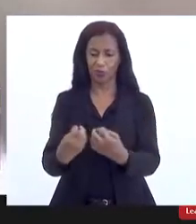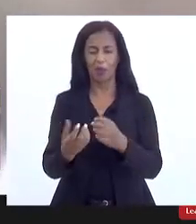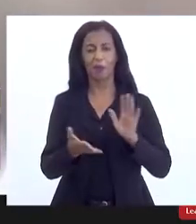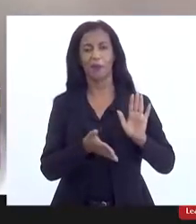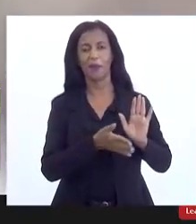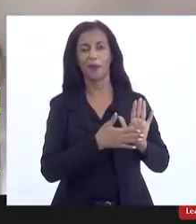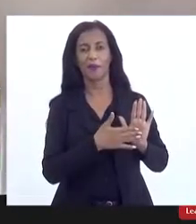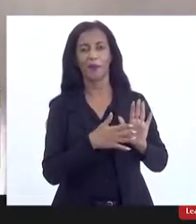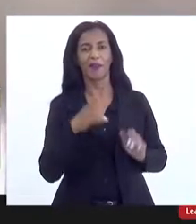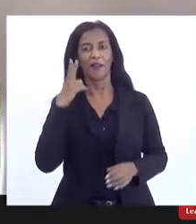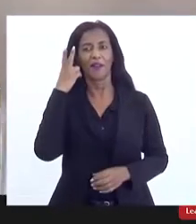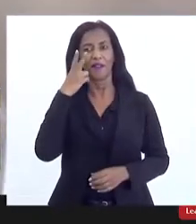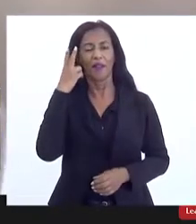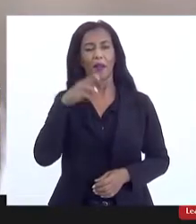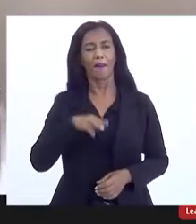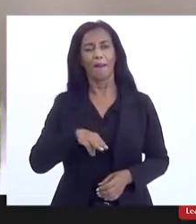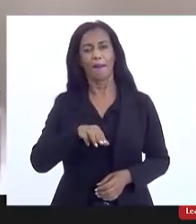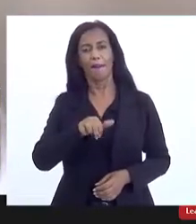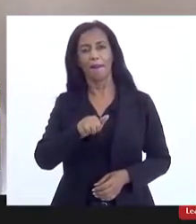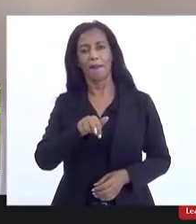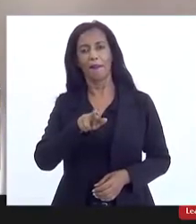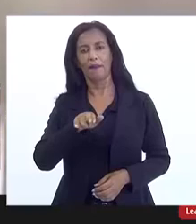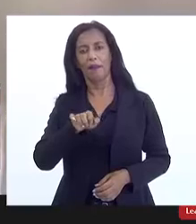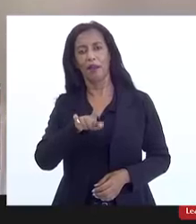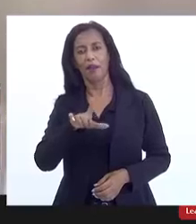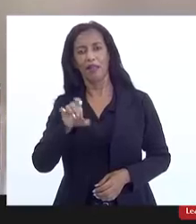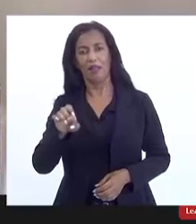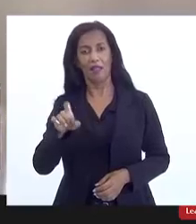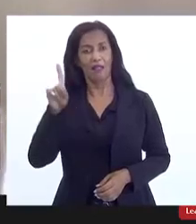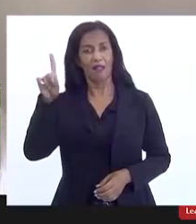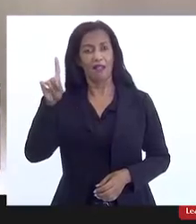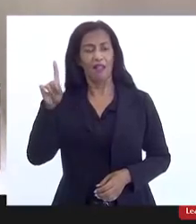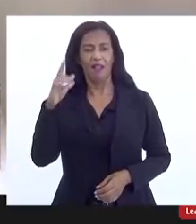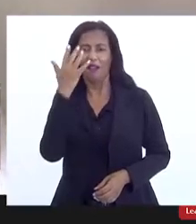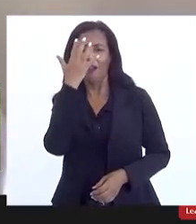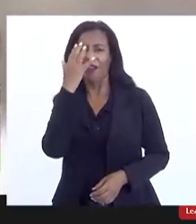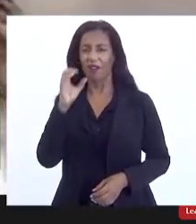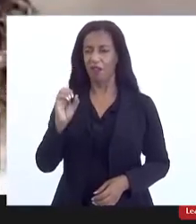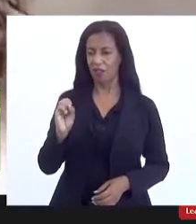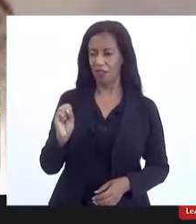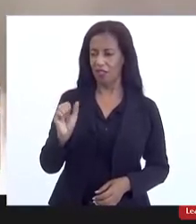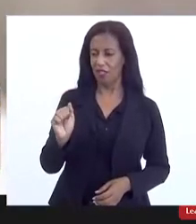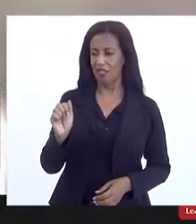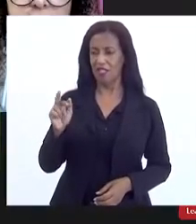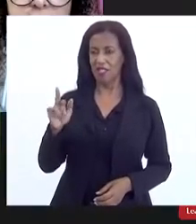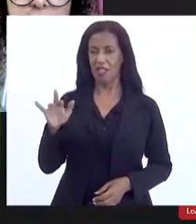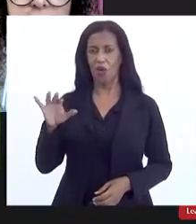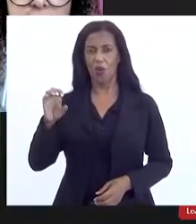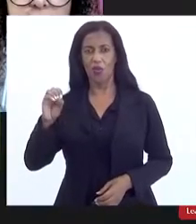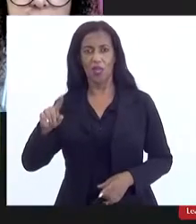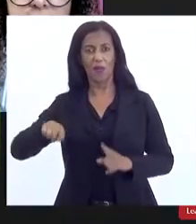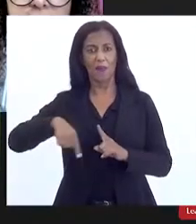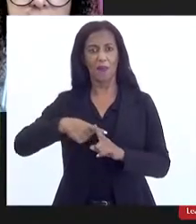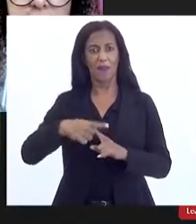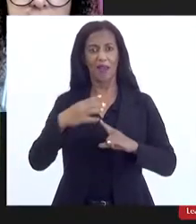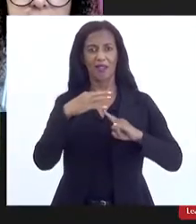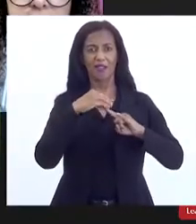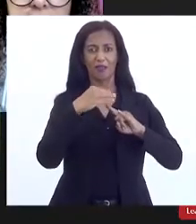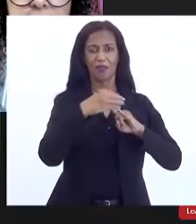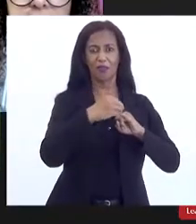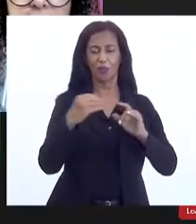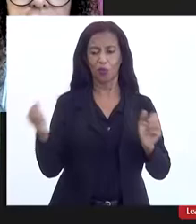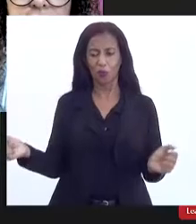da vereadora Marielle Franco no Salgueiro, e ao trazer a fundação de Atulio Vargas para fazer um acompanhamento ali,